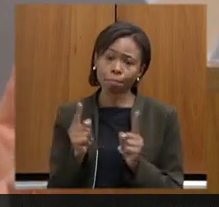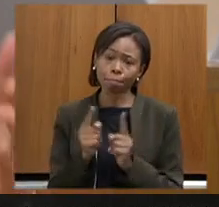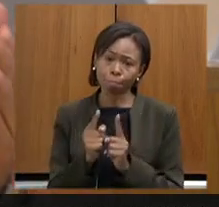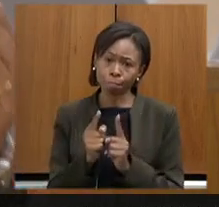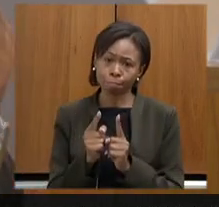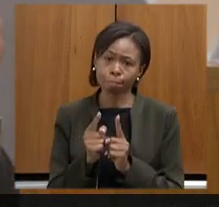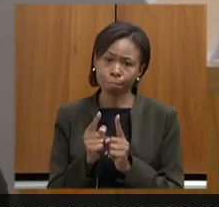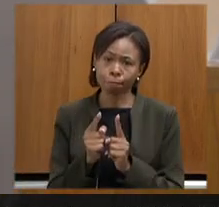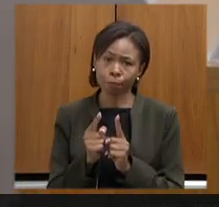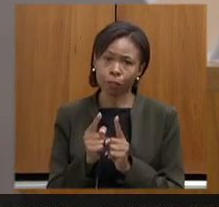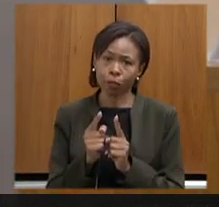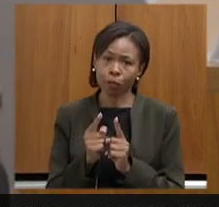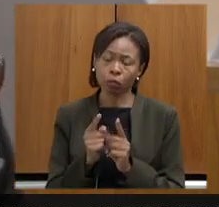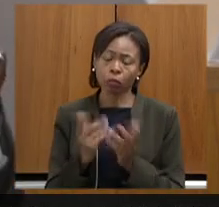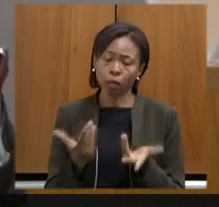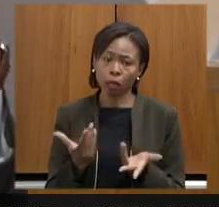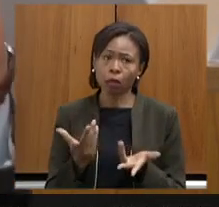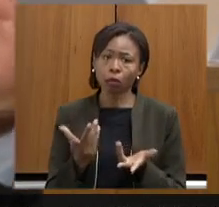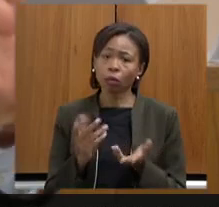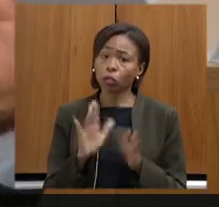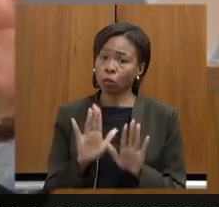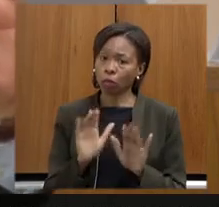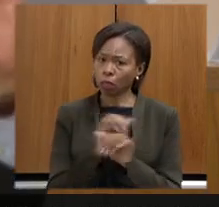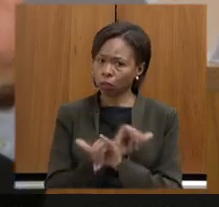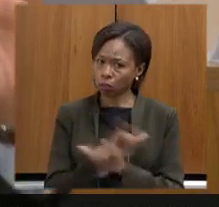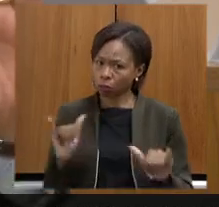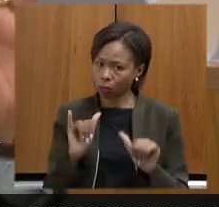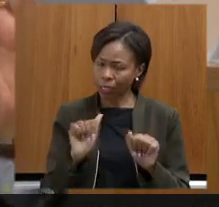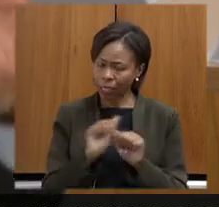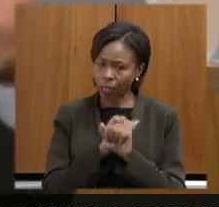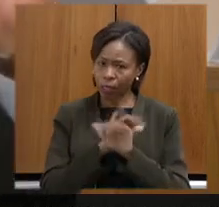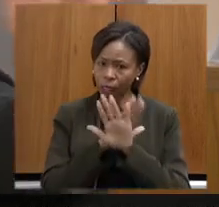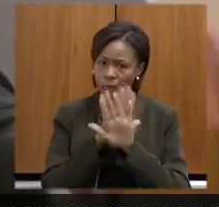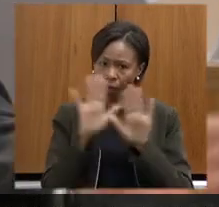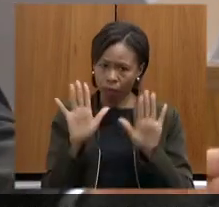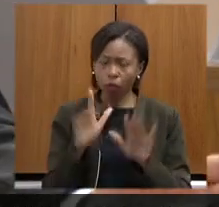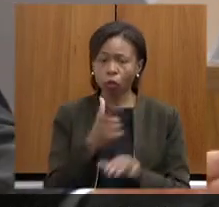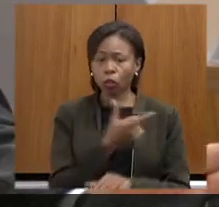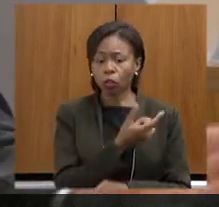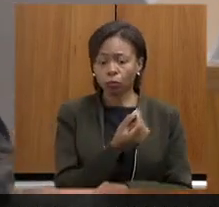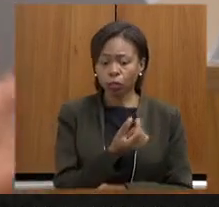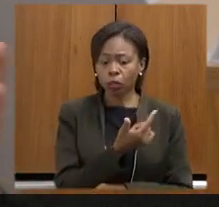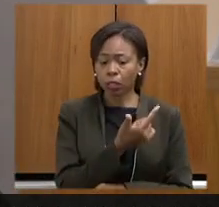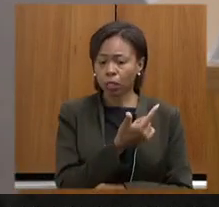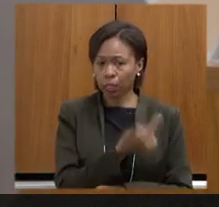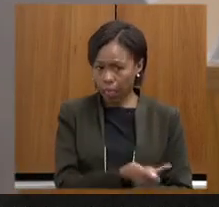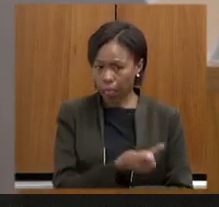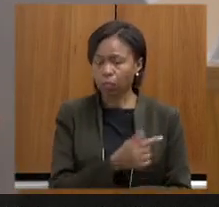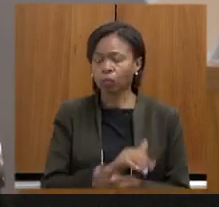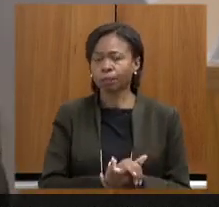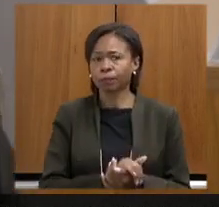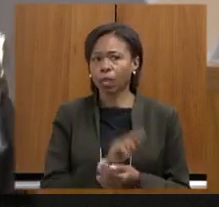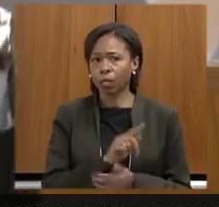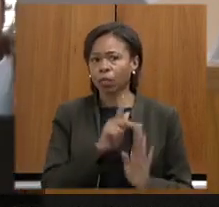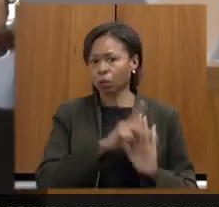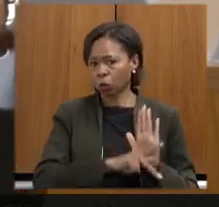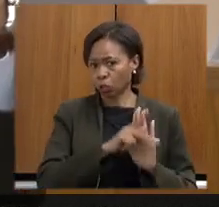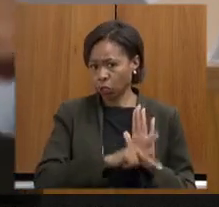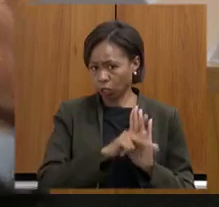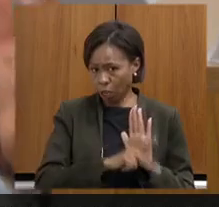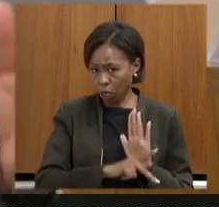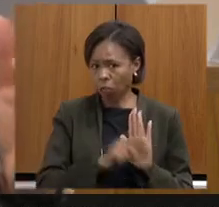trazido para menor então para deixar muito claro isso muito claro em 2017 ele foi considerado